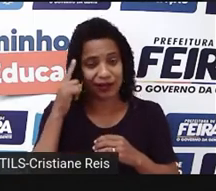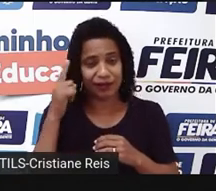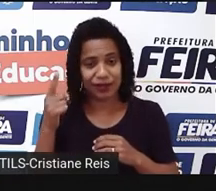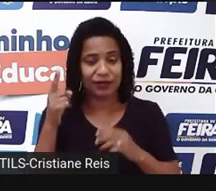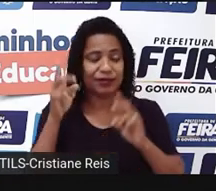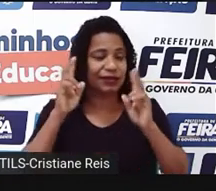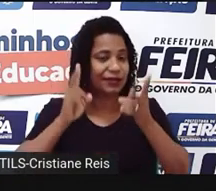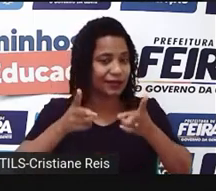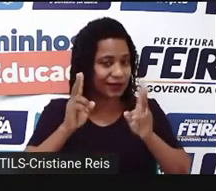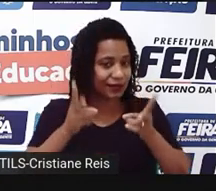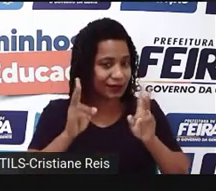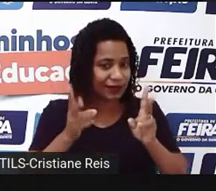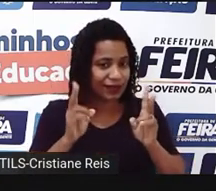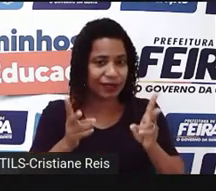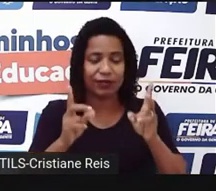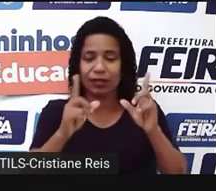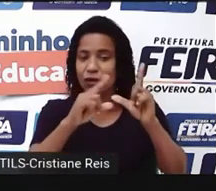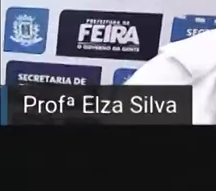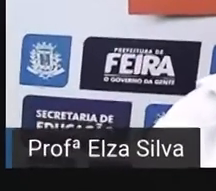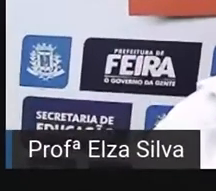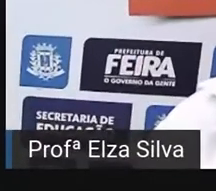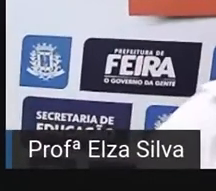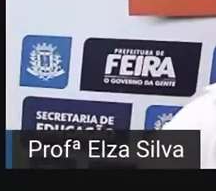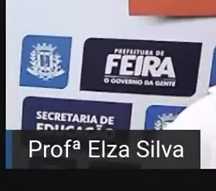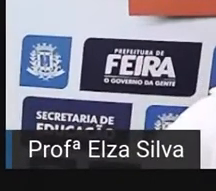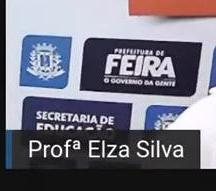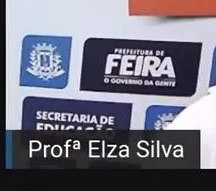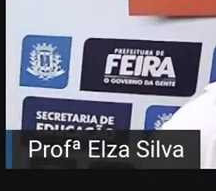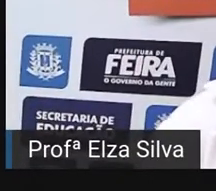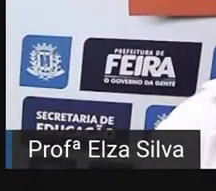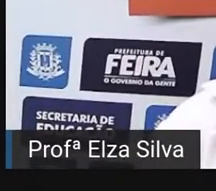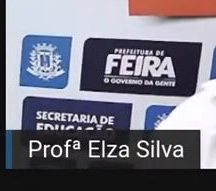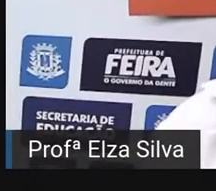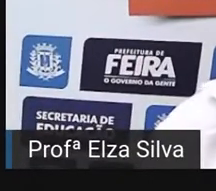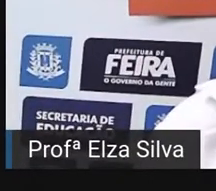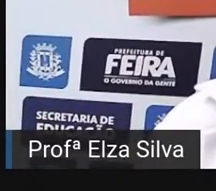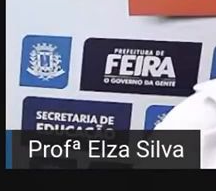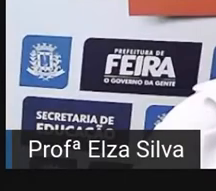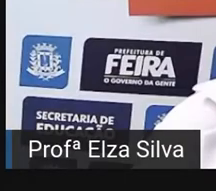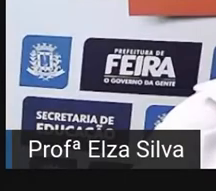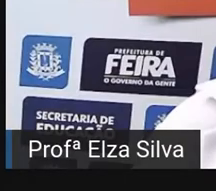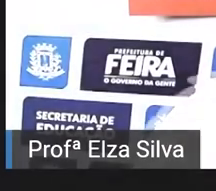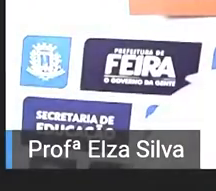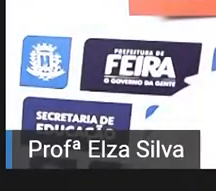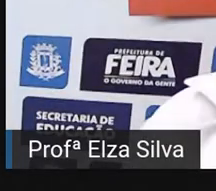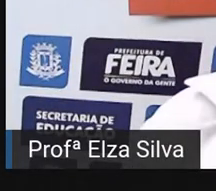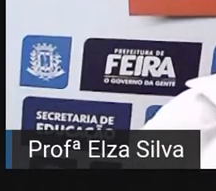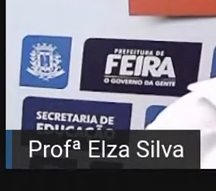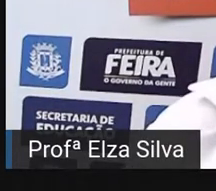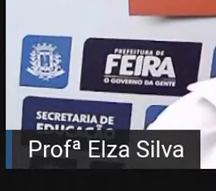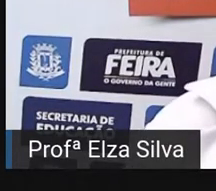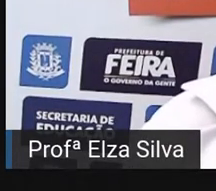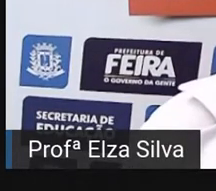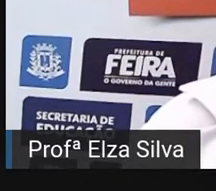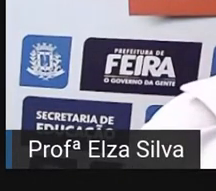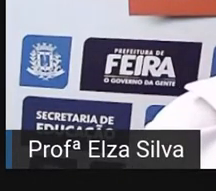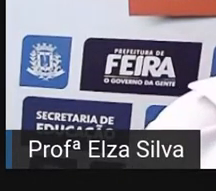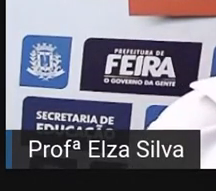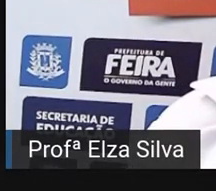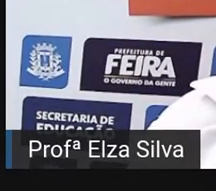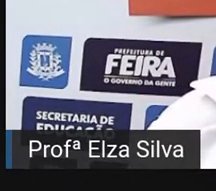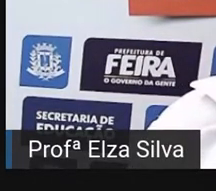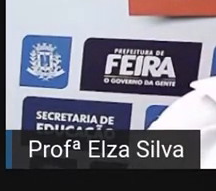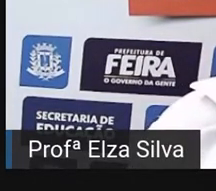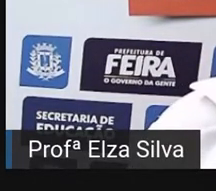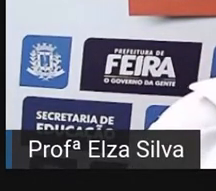sempre nós deixamos o link dessas atividades disponível no canal da Seduc